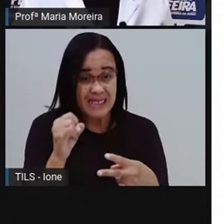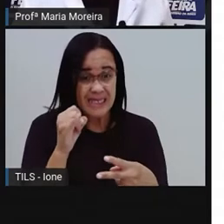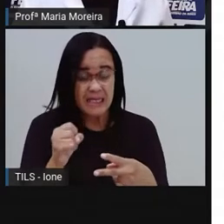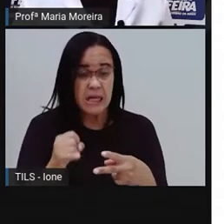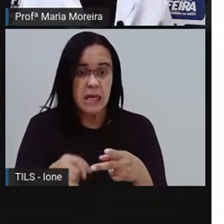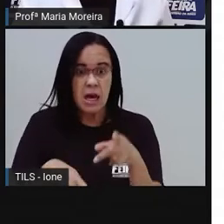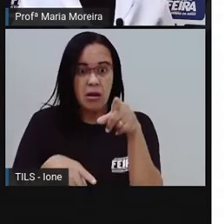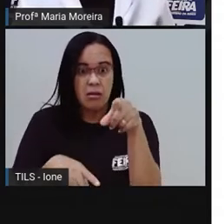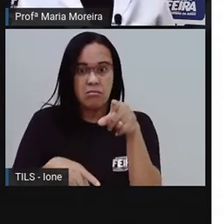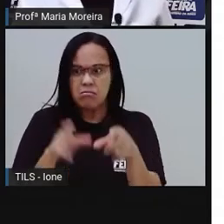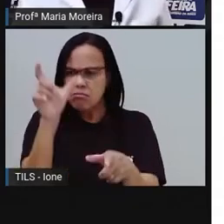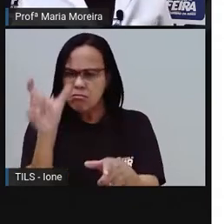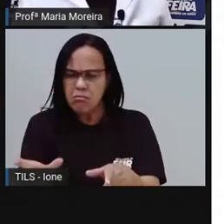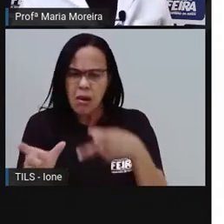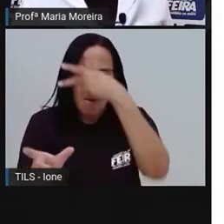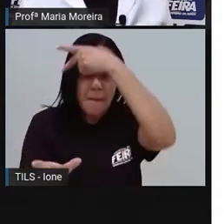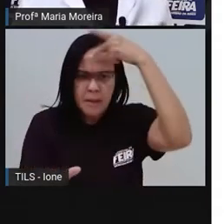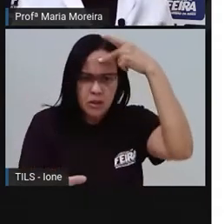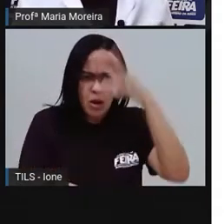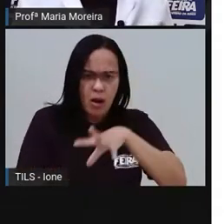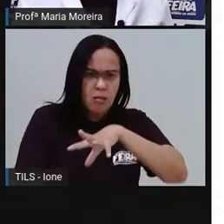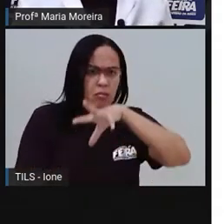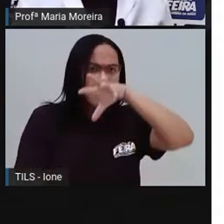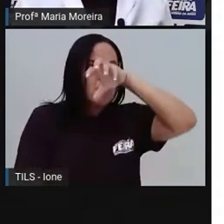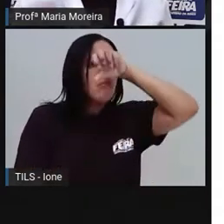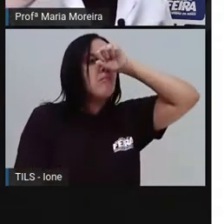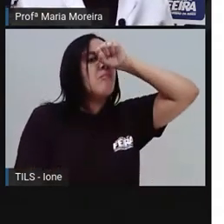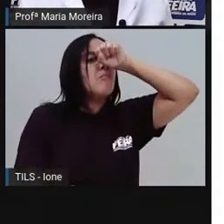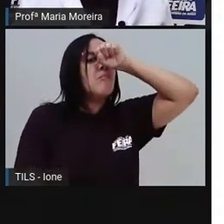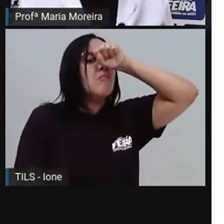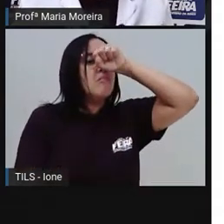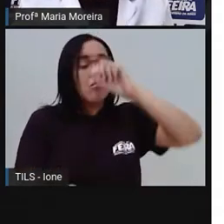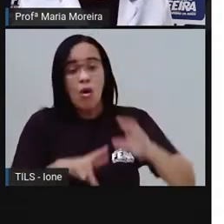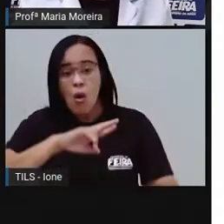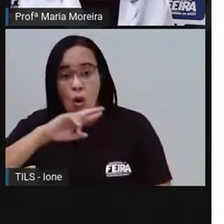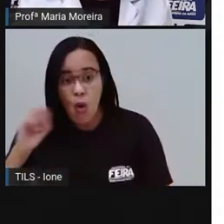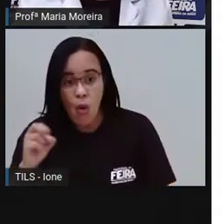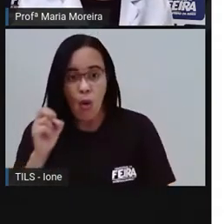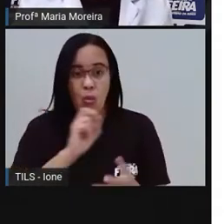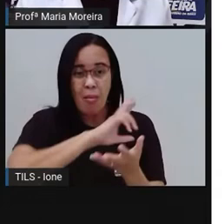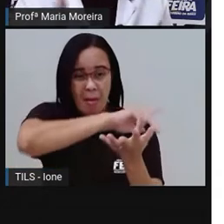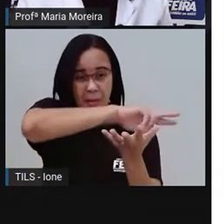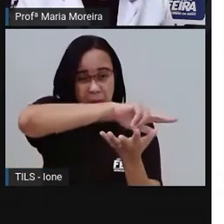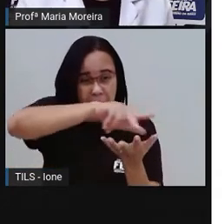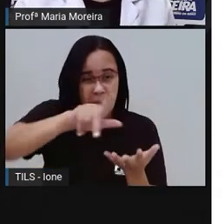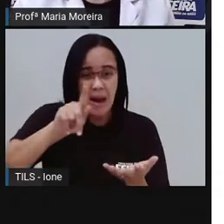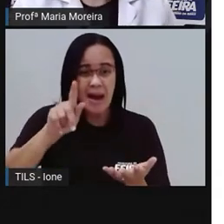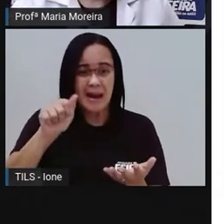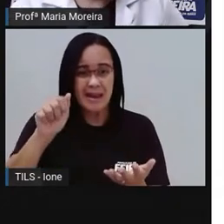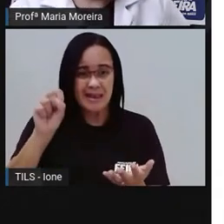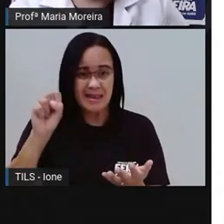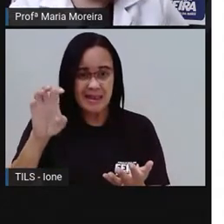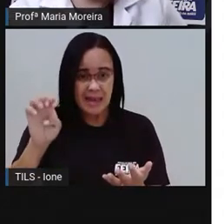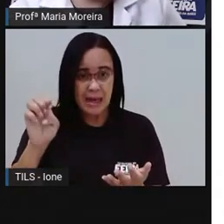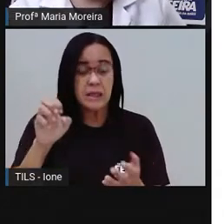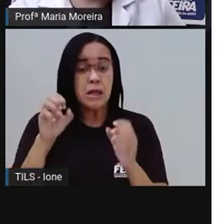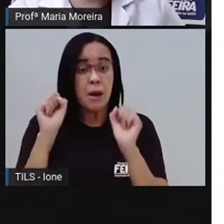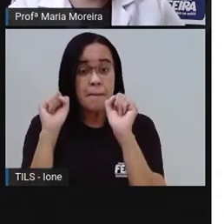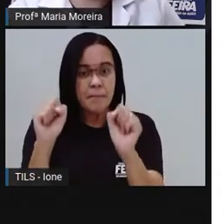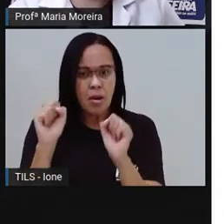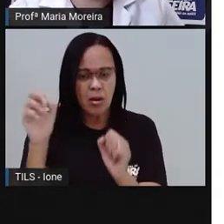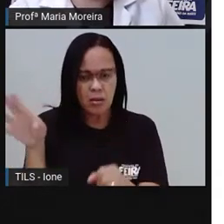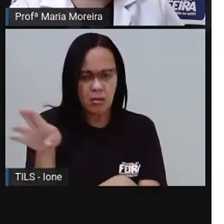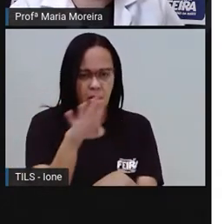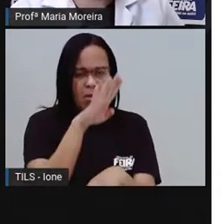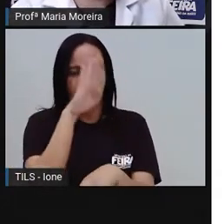respirar esse monóxido de carbono e outros gases, aí o que acontece? Você passa mal